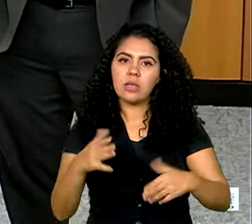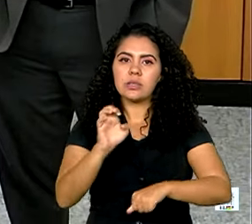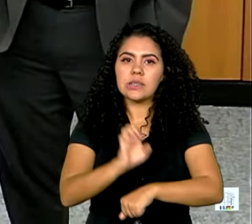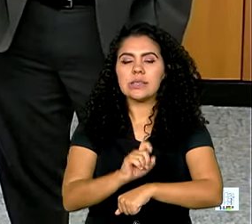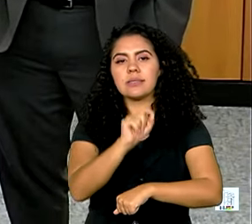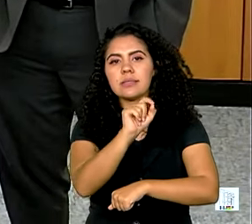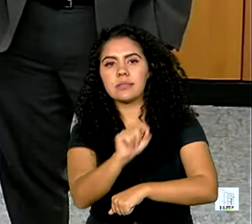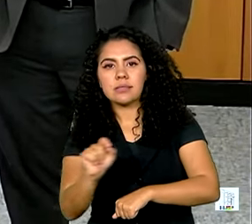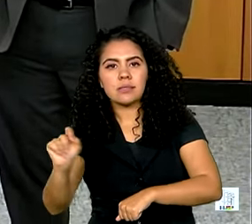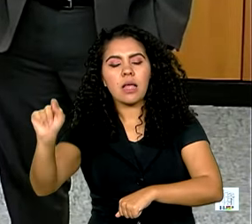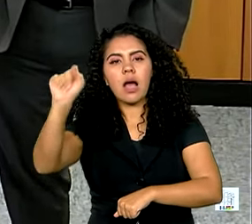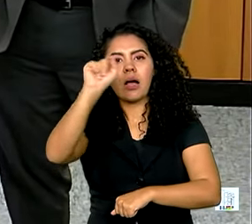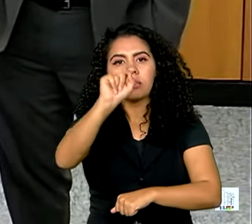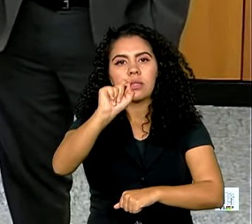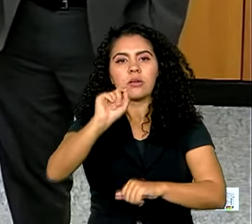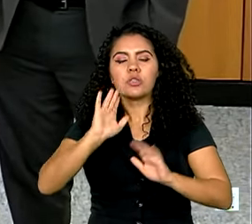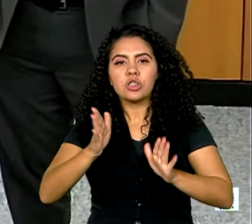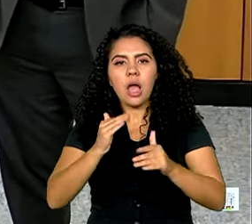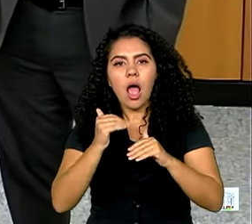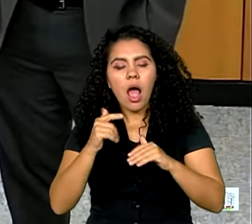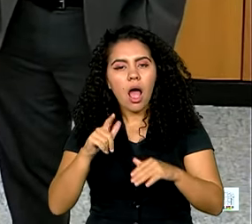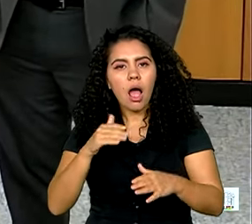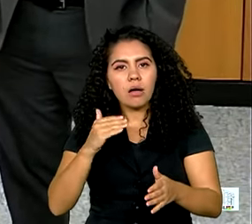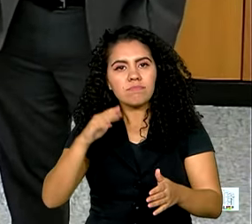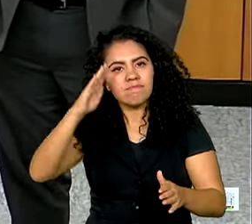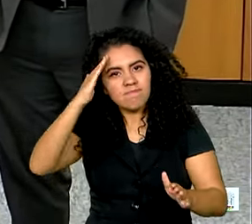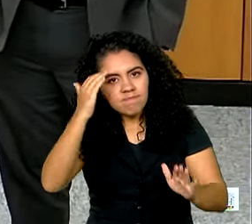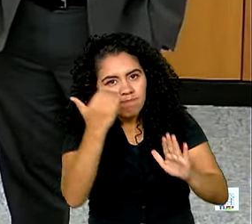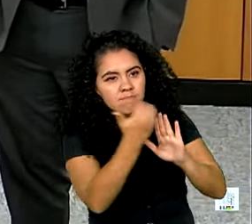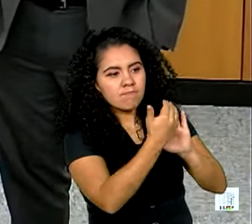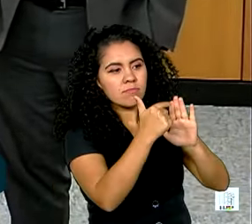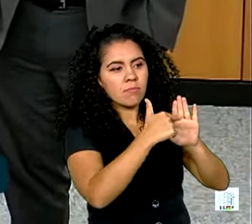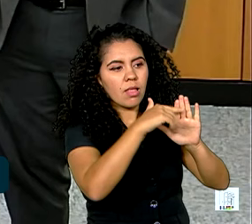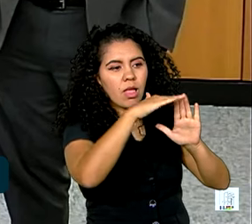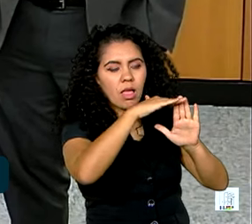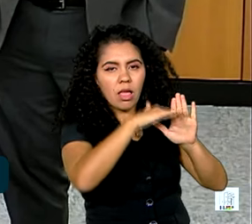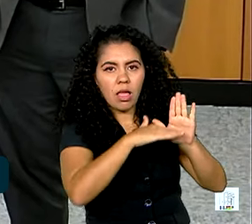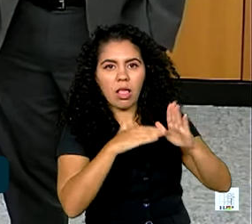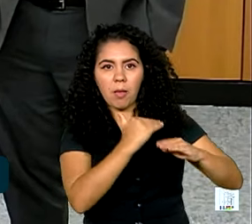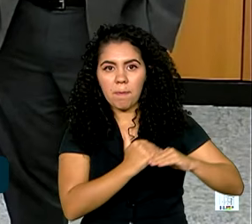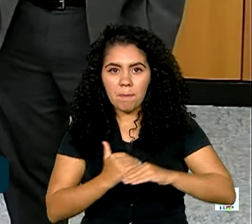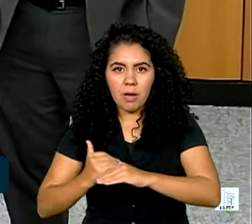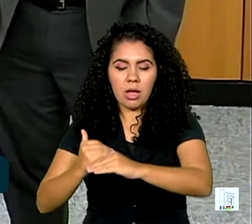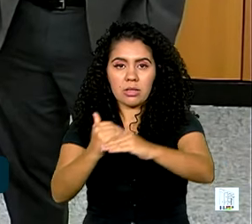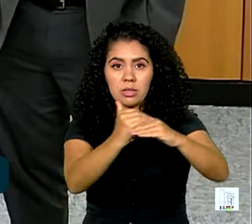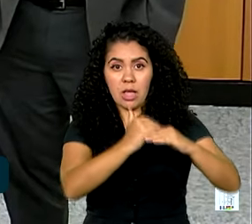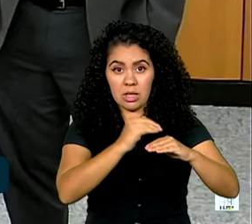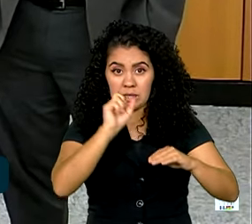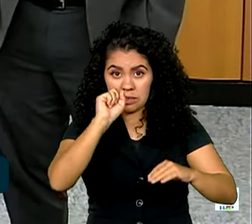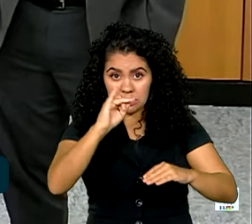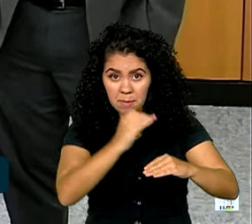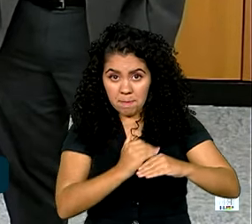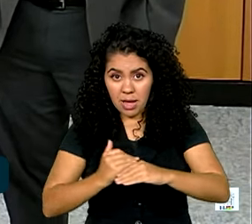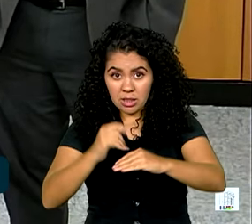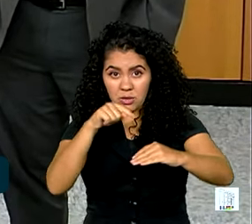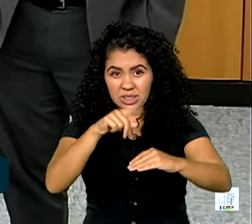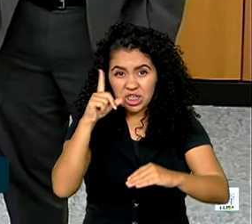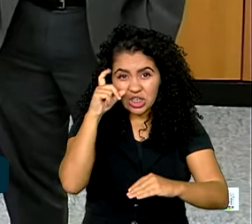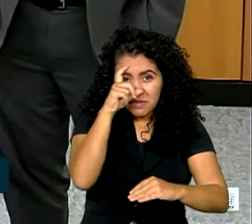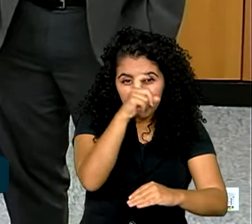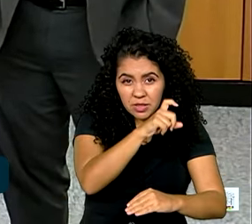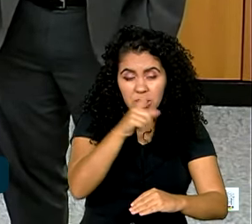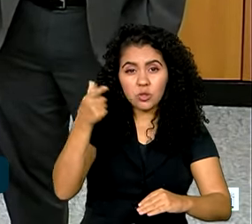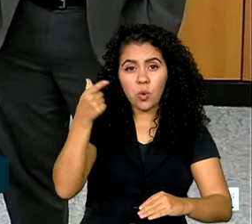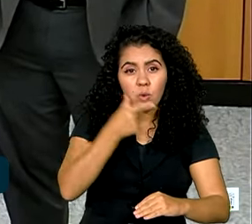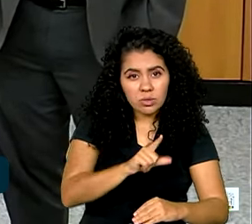comecem a seguir um padrão. Quando esse padrão deixar de ser difícil de alcançar do ponto de vista tecnológico